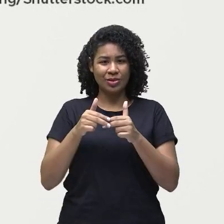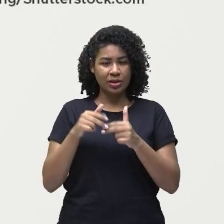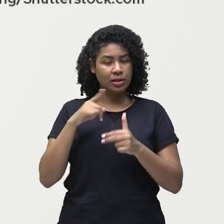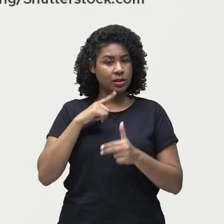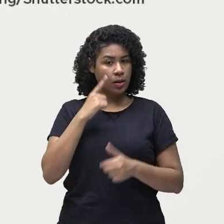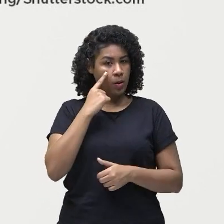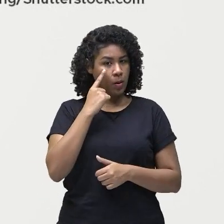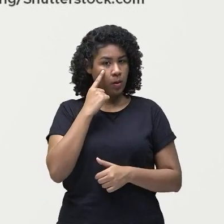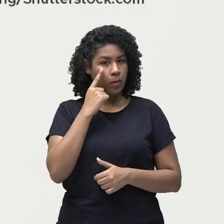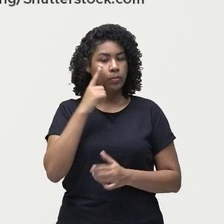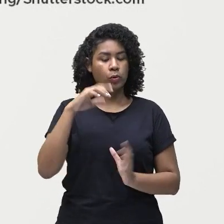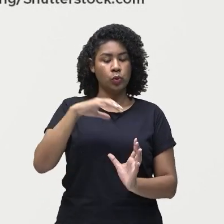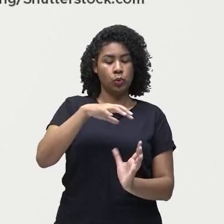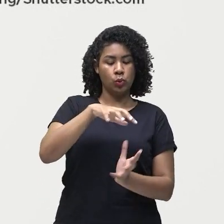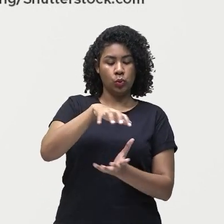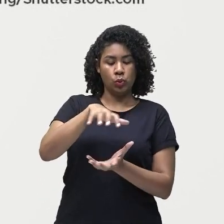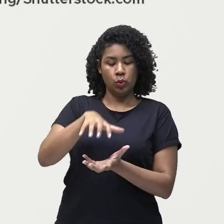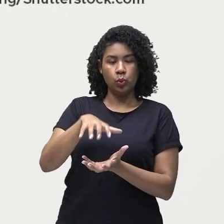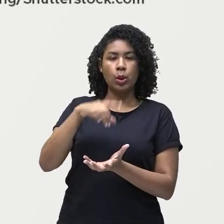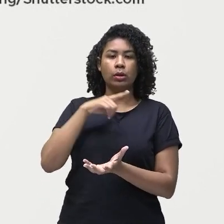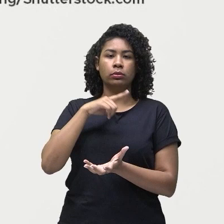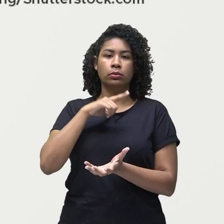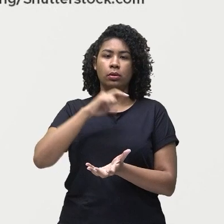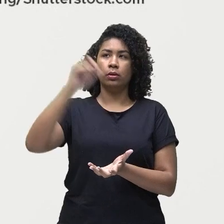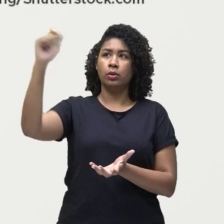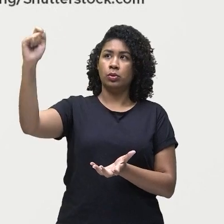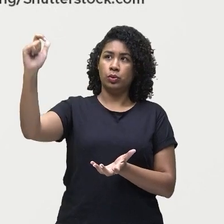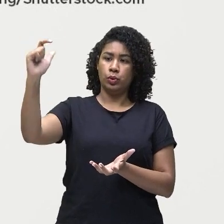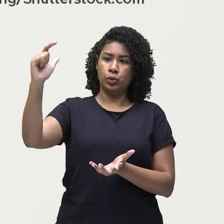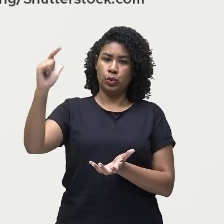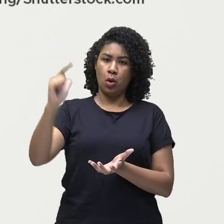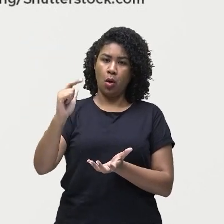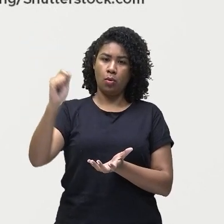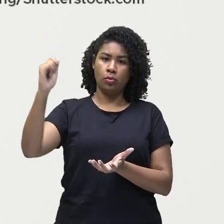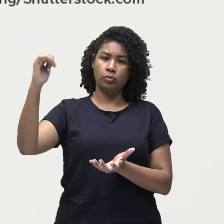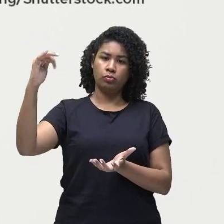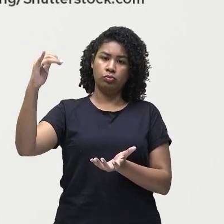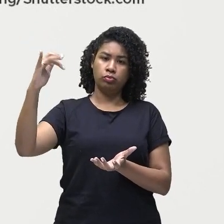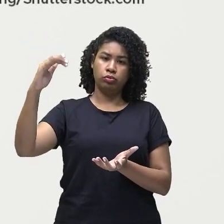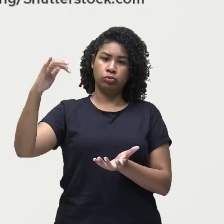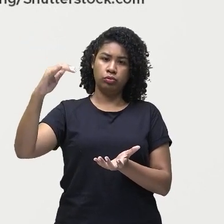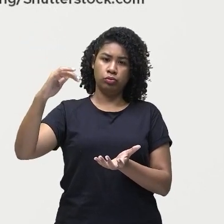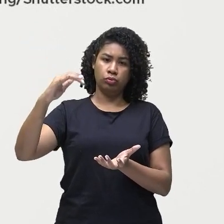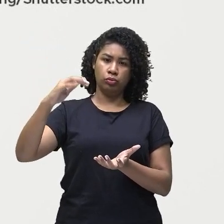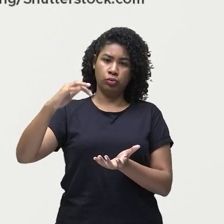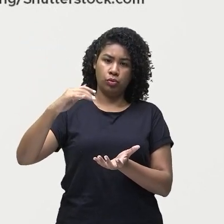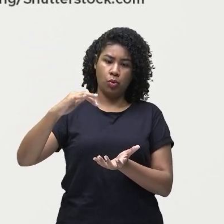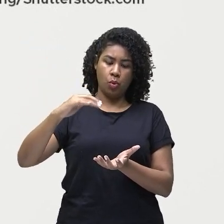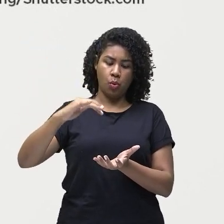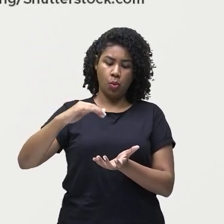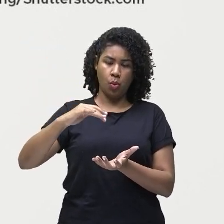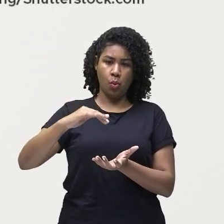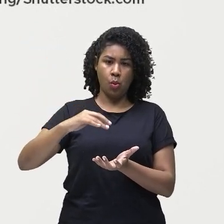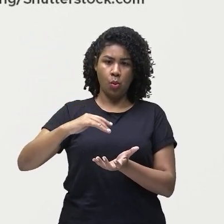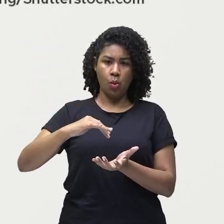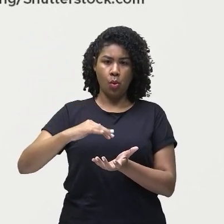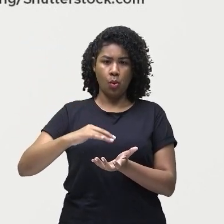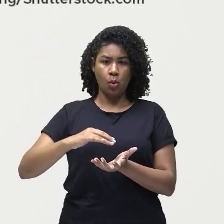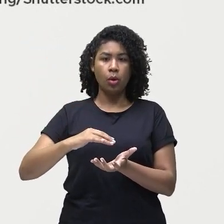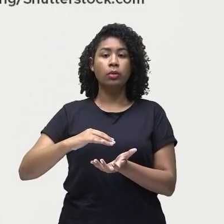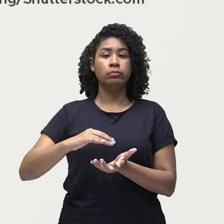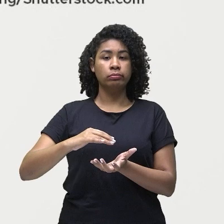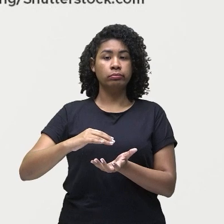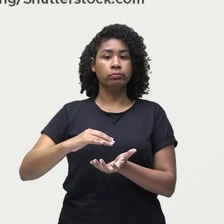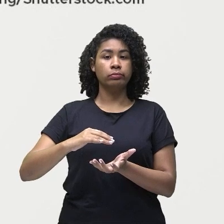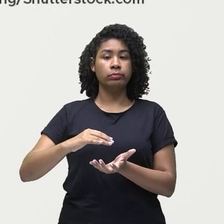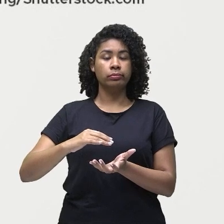que liberaria os raios solares, passaria pela camada